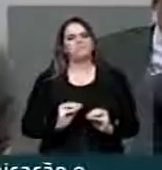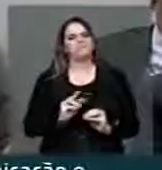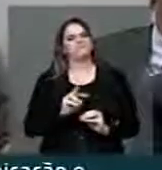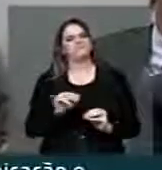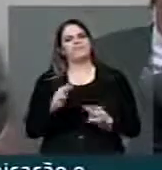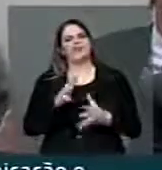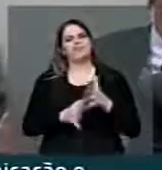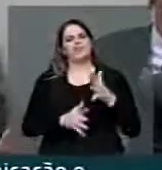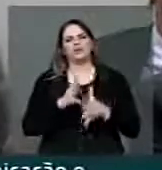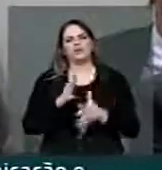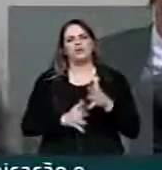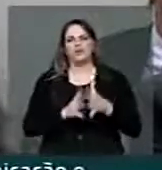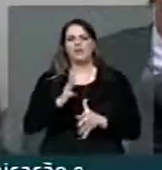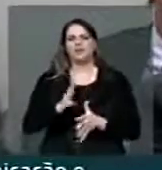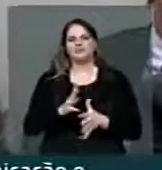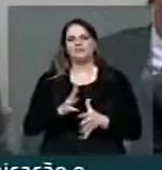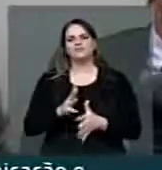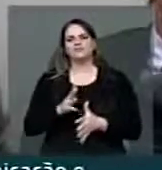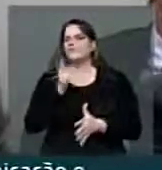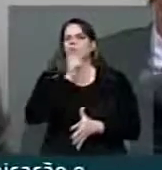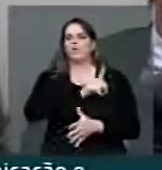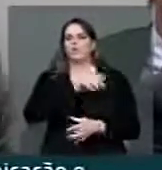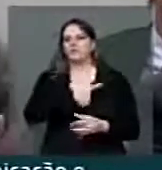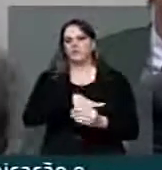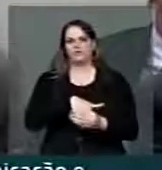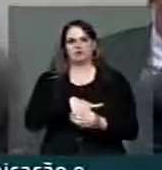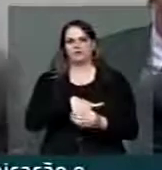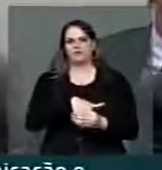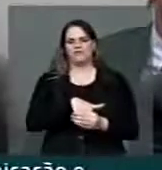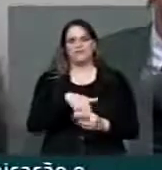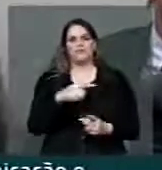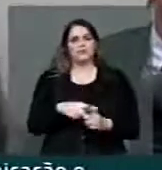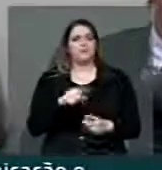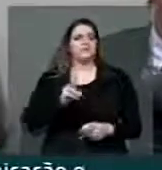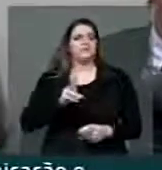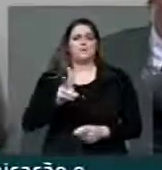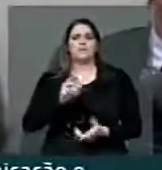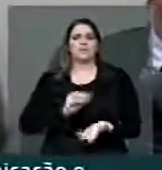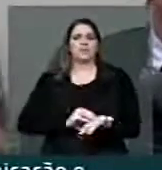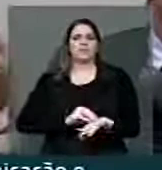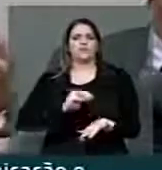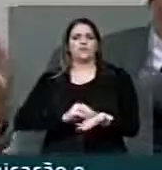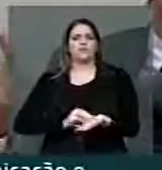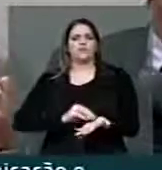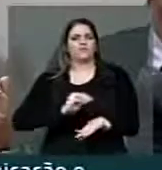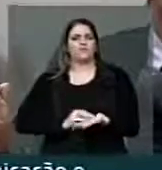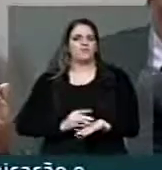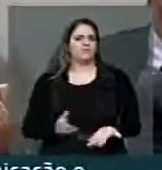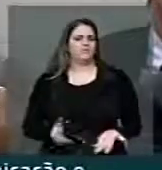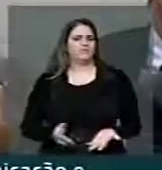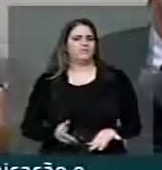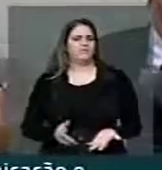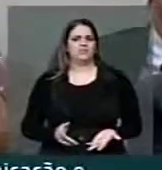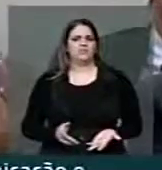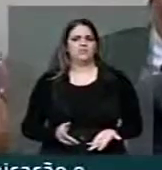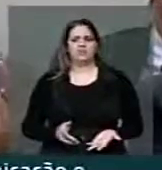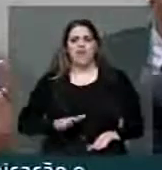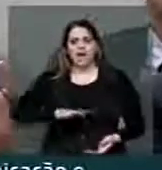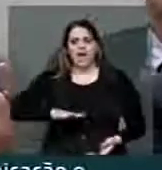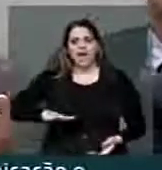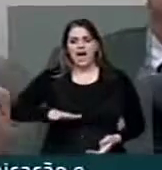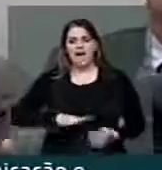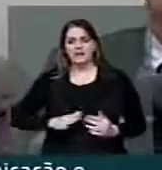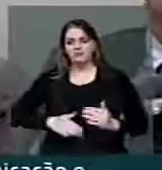essa é a melhor maneira de não permitir que ele seja votado. porque sempre faltará alguma coisa. Ainda mais numa área tão dinâmica quanto a internet,